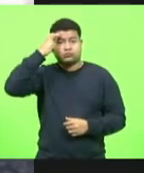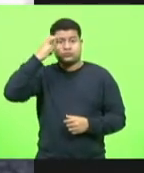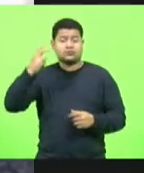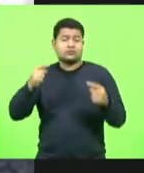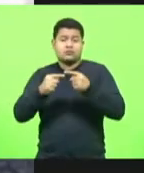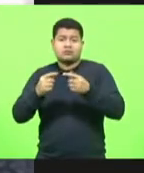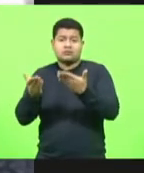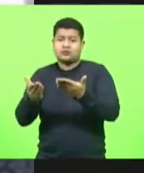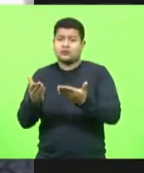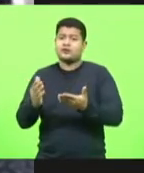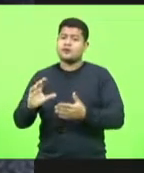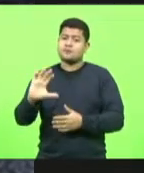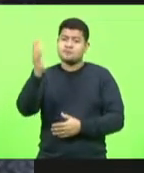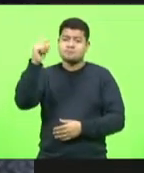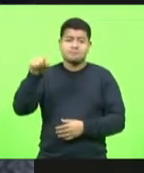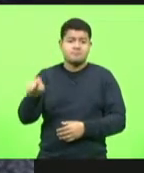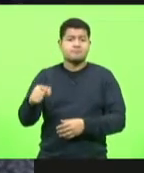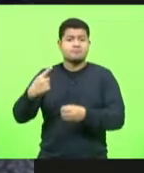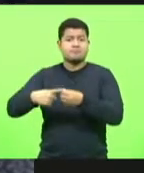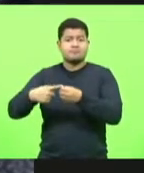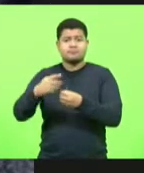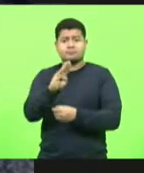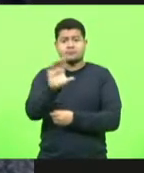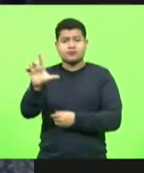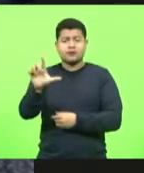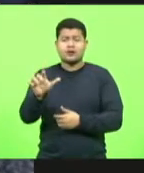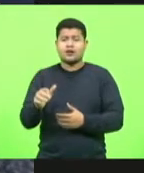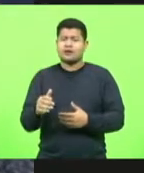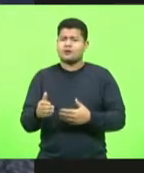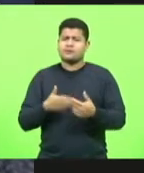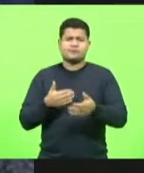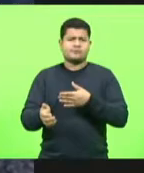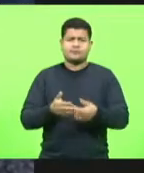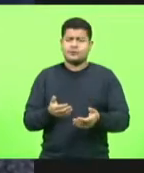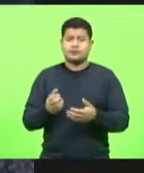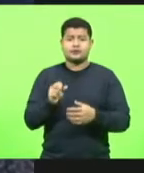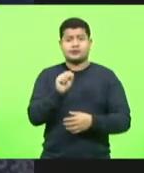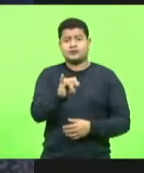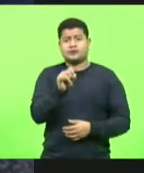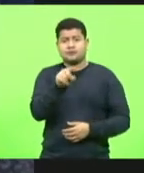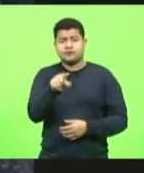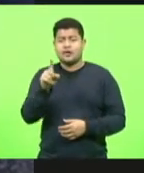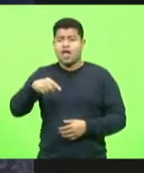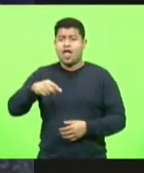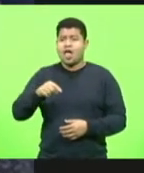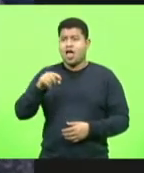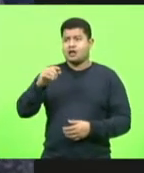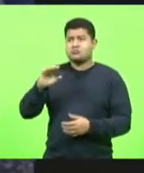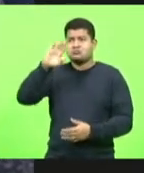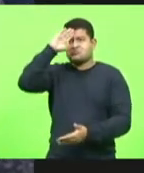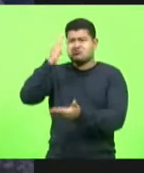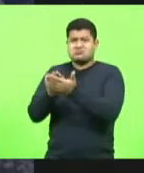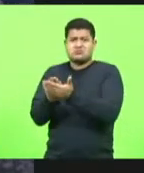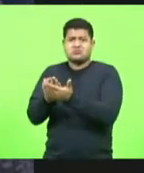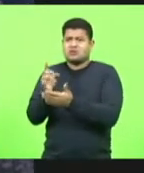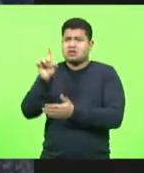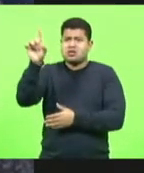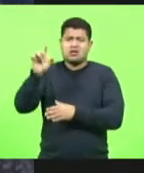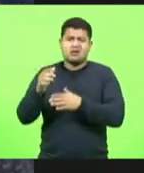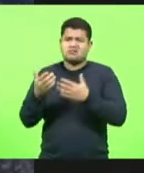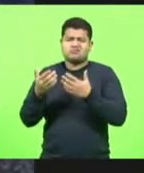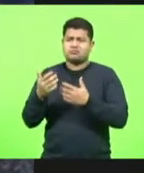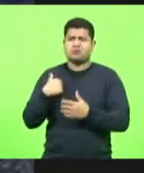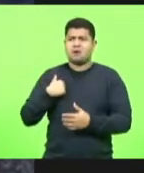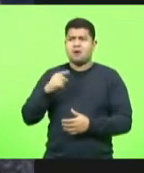Blumenau. Não importa se você é ateu, se você é evangélico, se você é